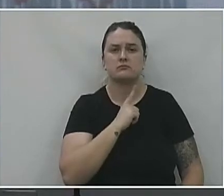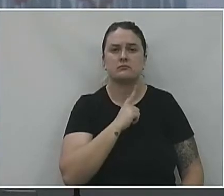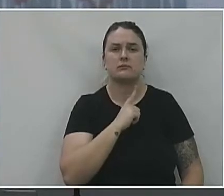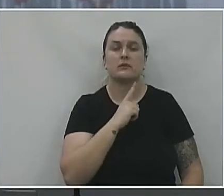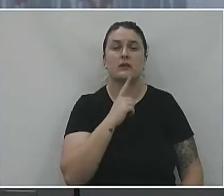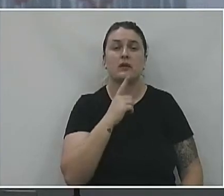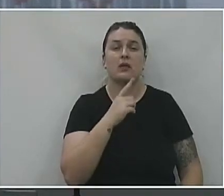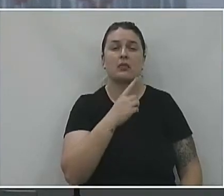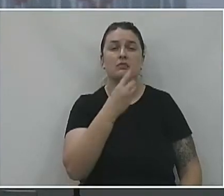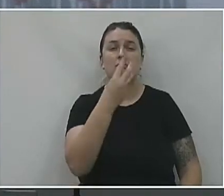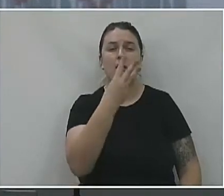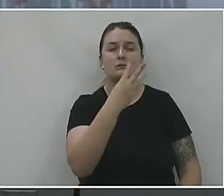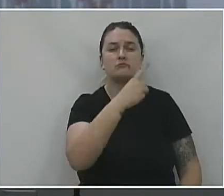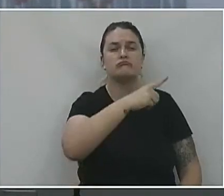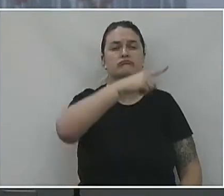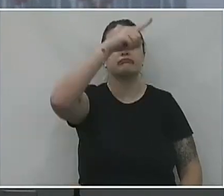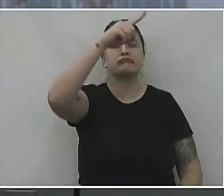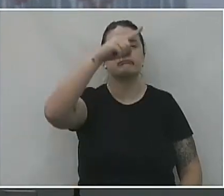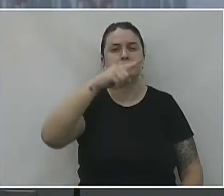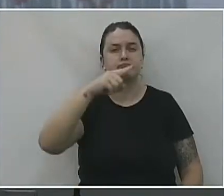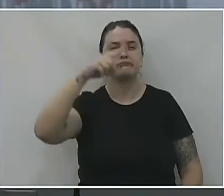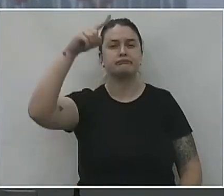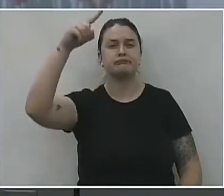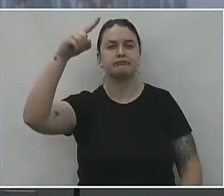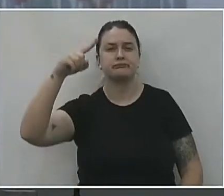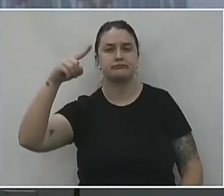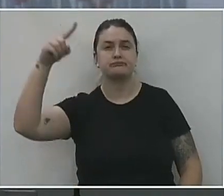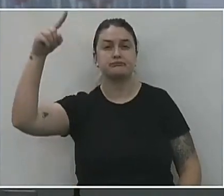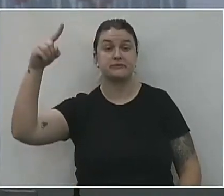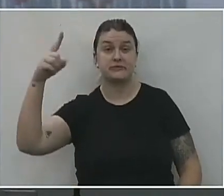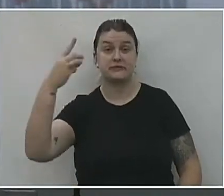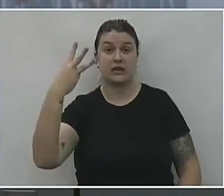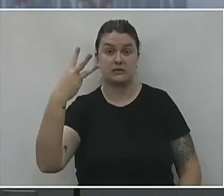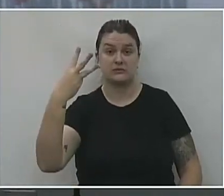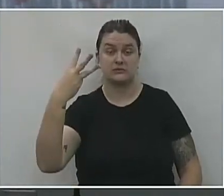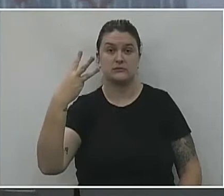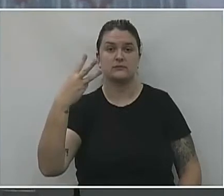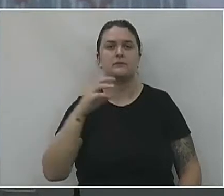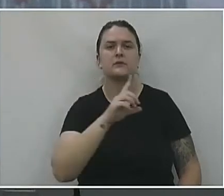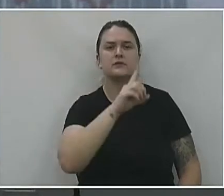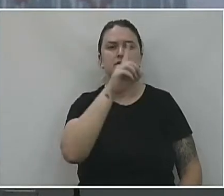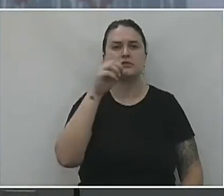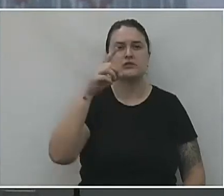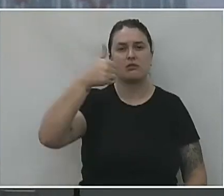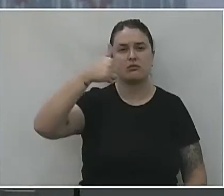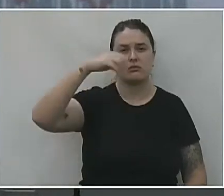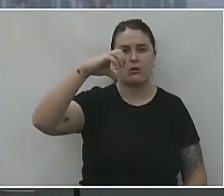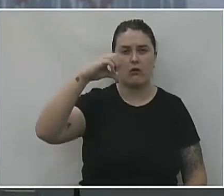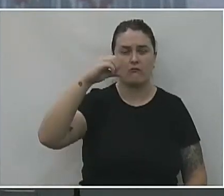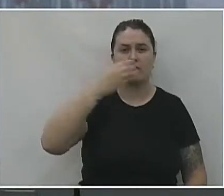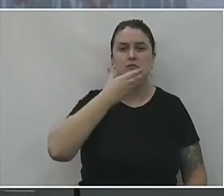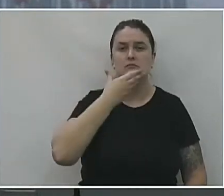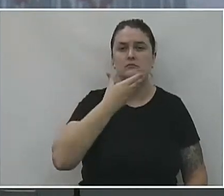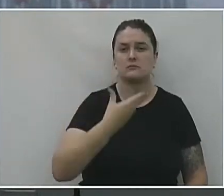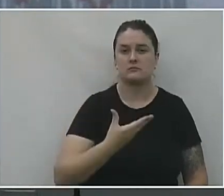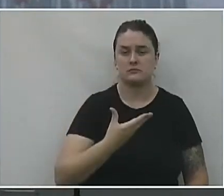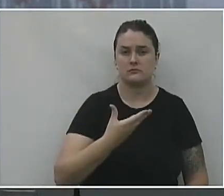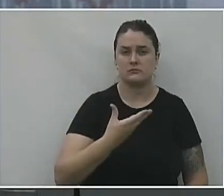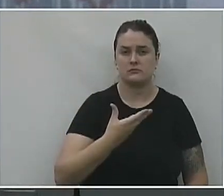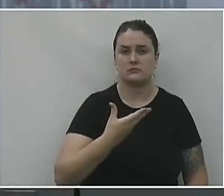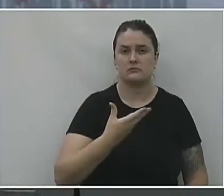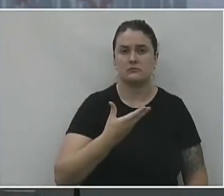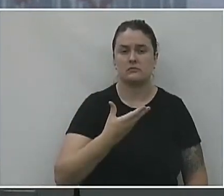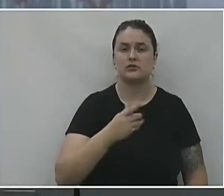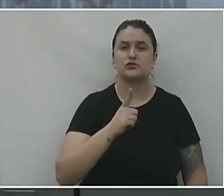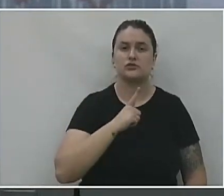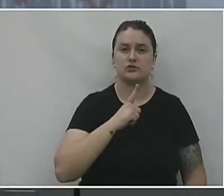três picos desde o começo da pandemia até o dia de hoje. Então aqui no dia 19 do 12, com